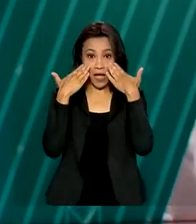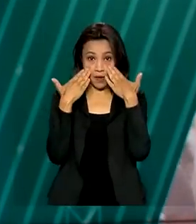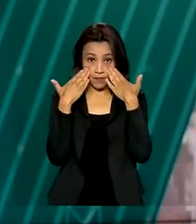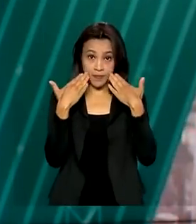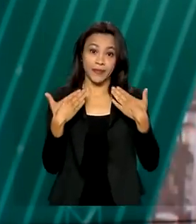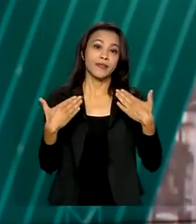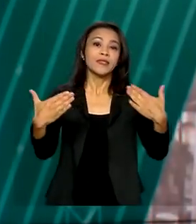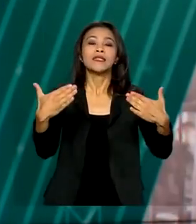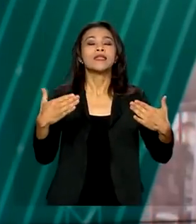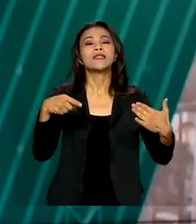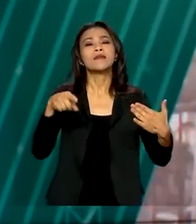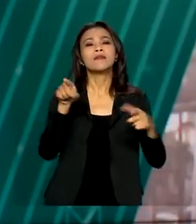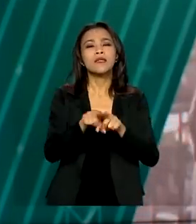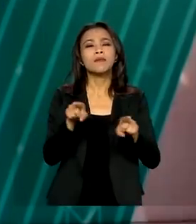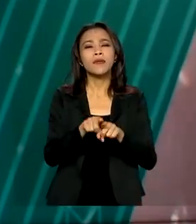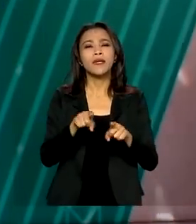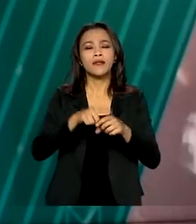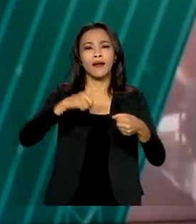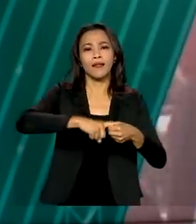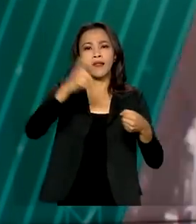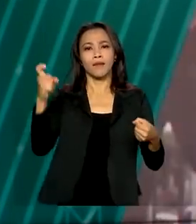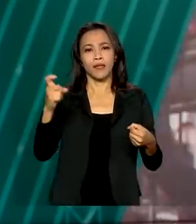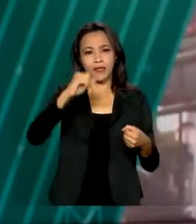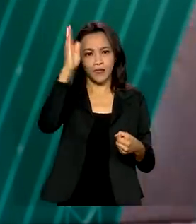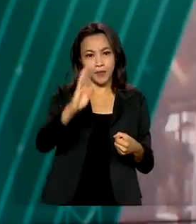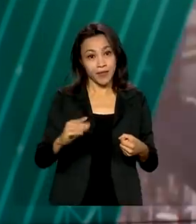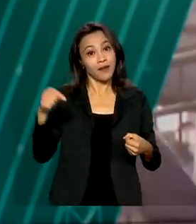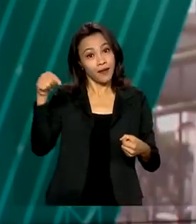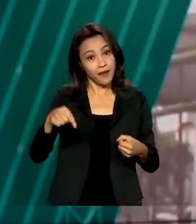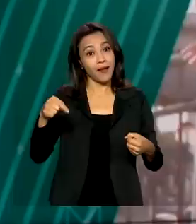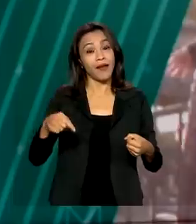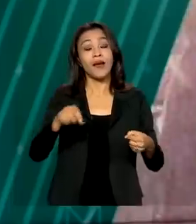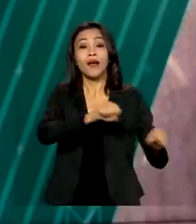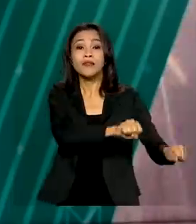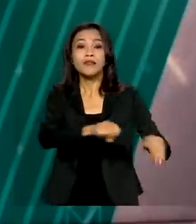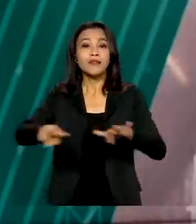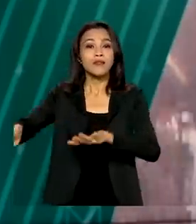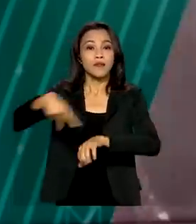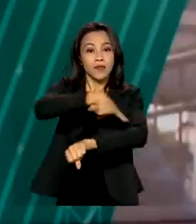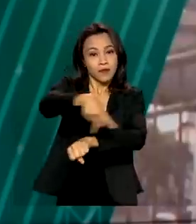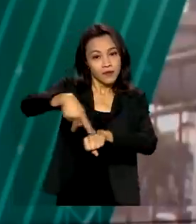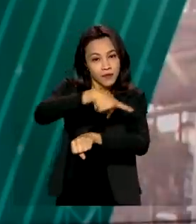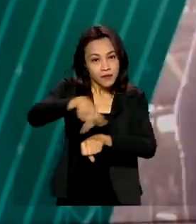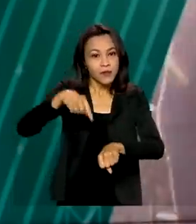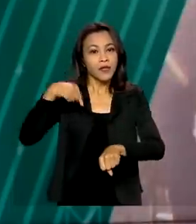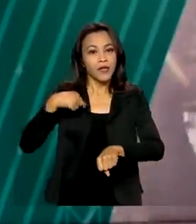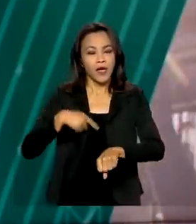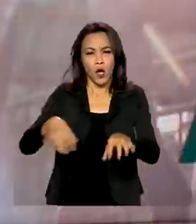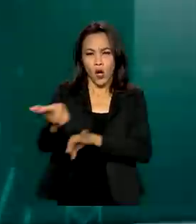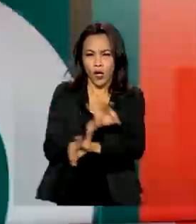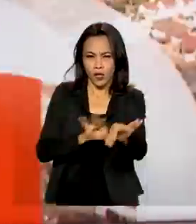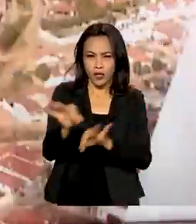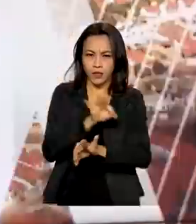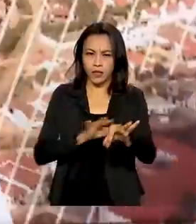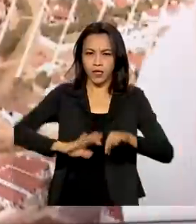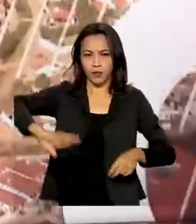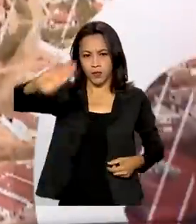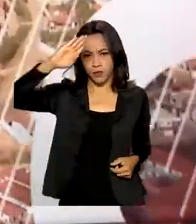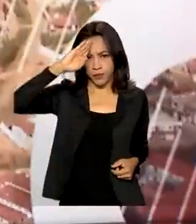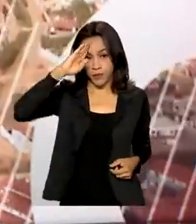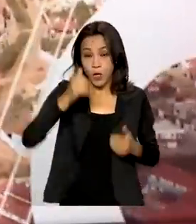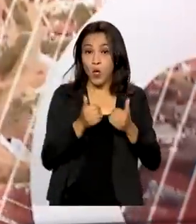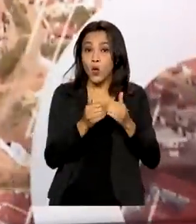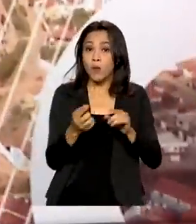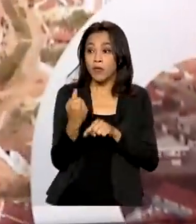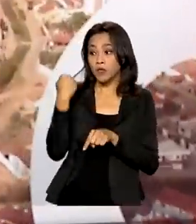independência em Brasília também fez parte da abertura da Semana da Pátria. O evento, realizado pelas Forças Armadas, teve início na sexta-feira